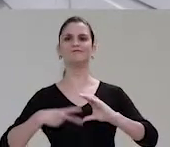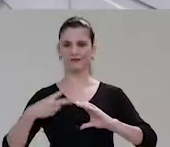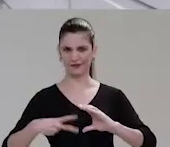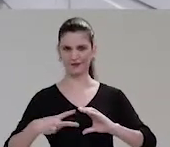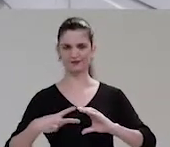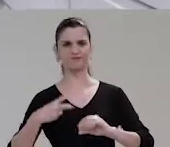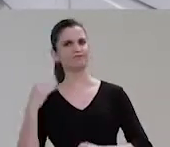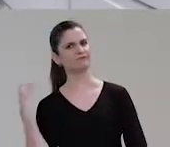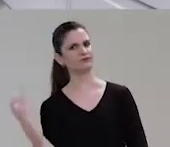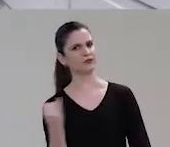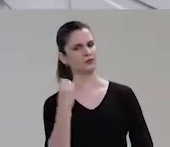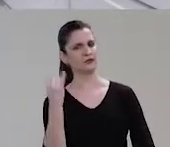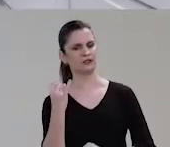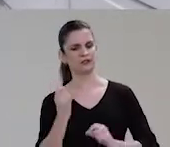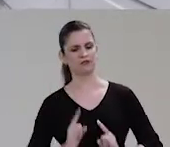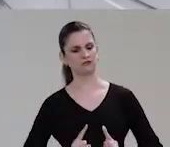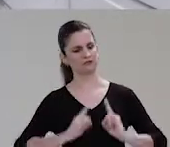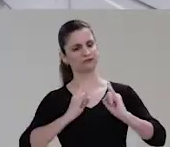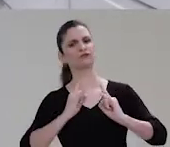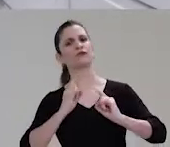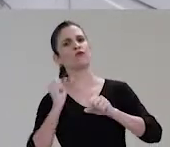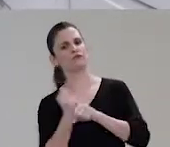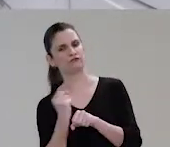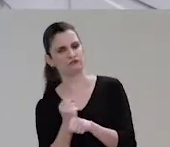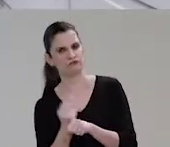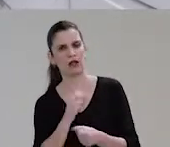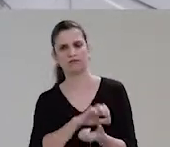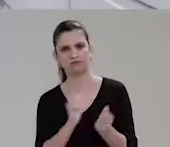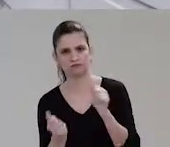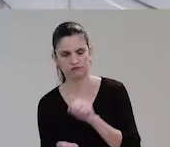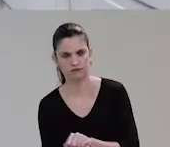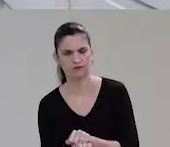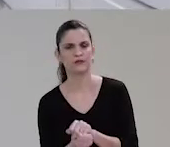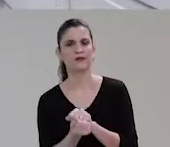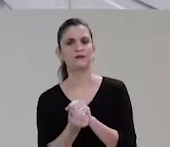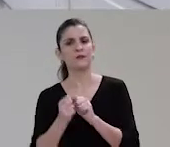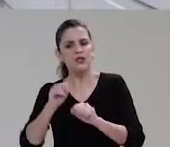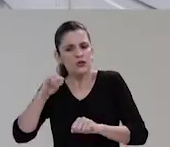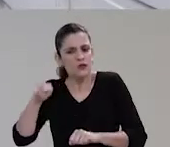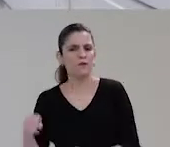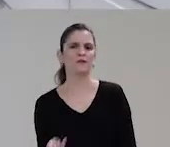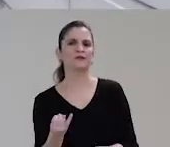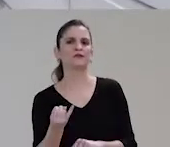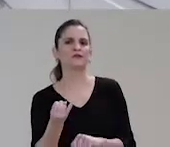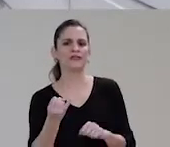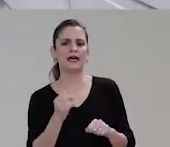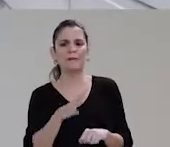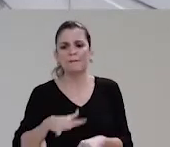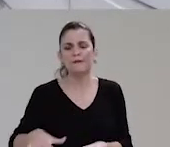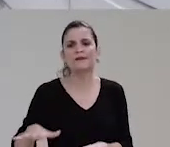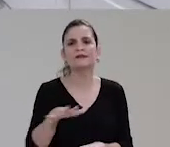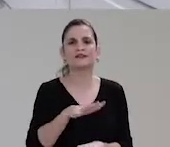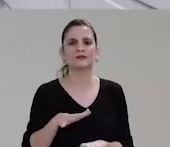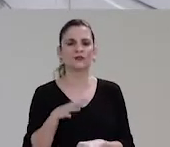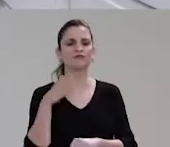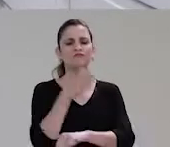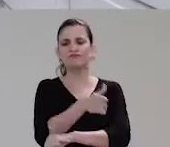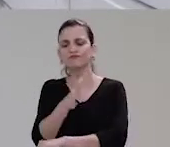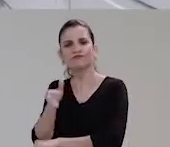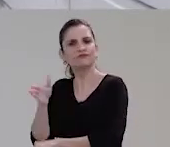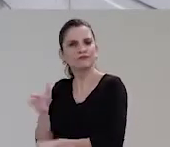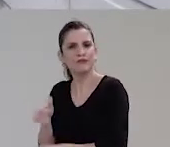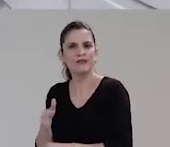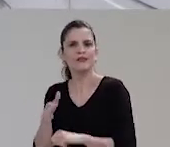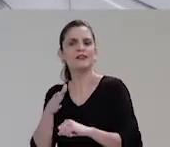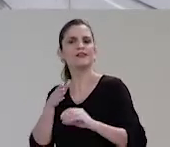Vereadores. É importante, além da reforma, oferecer a oportunidade aos cidadãos de estarem presentes na